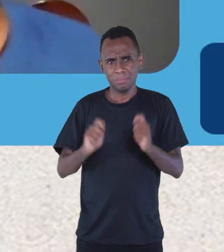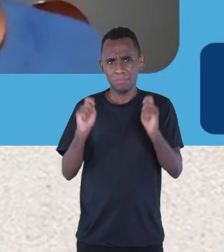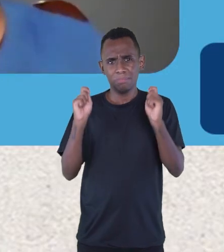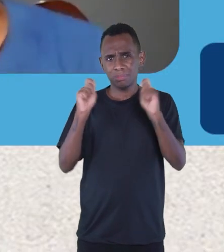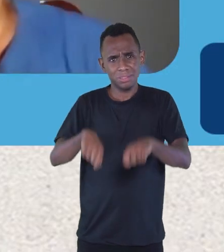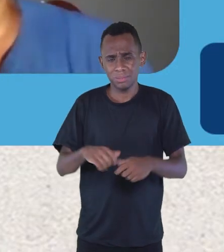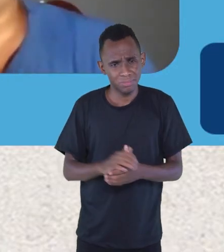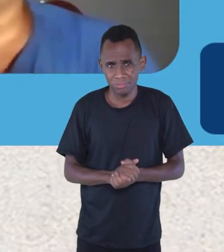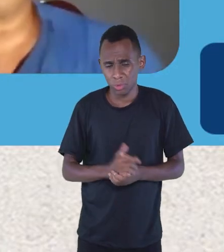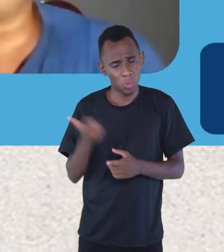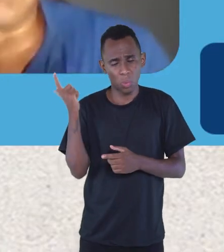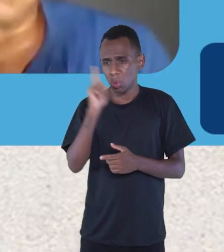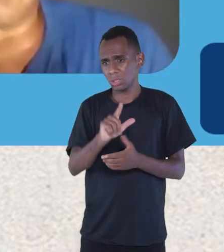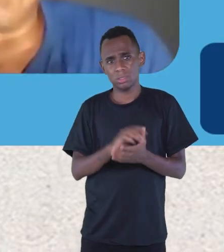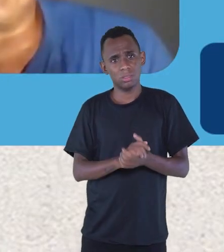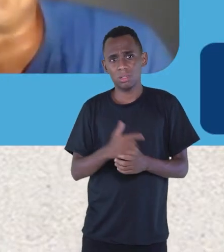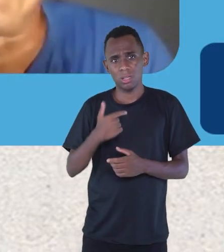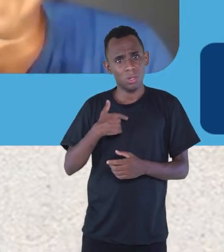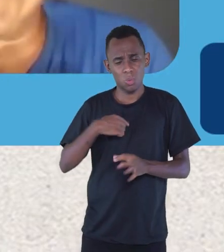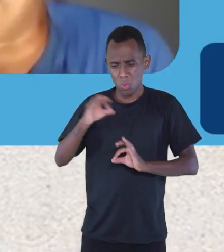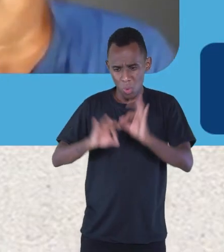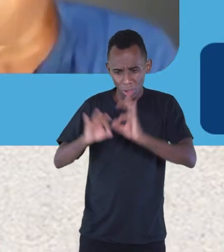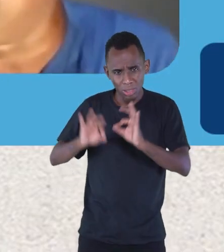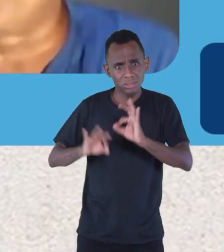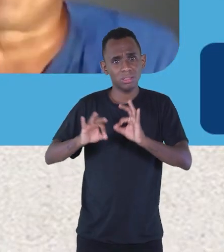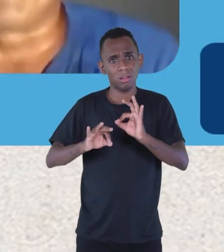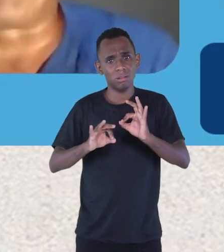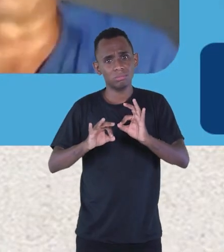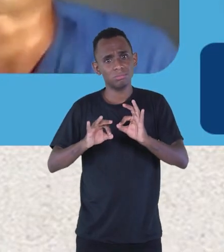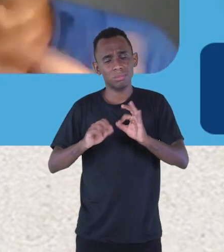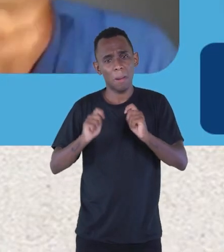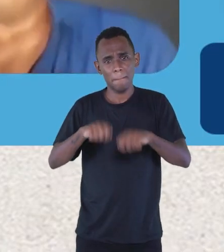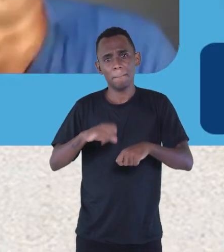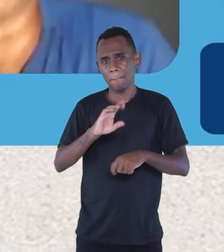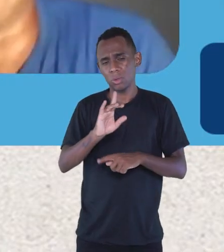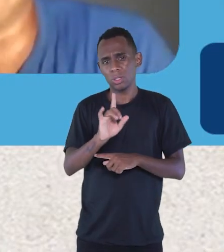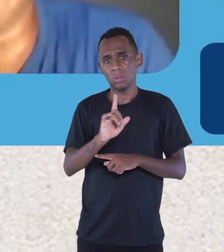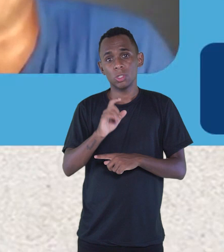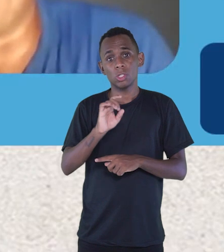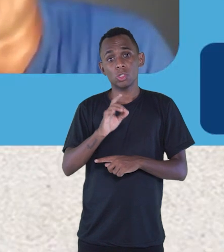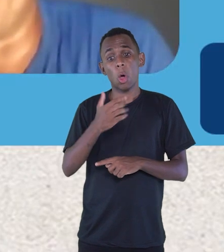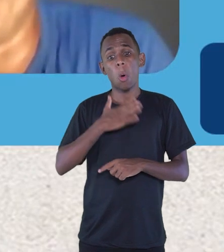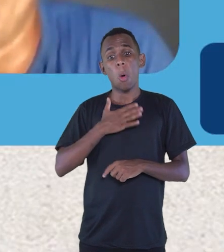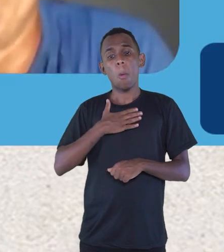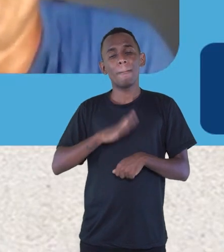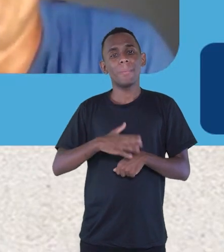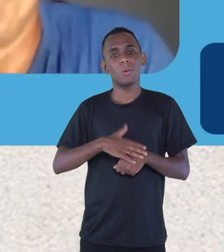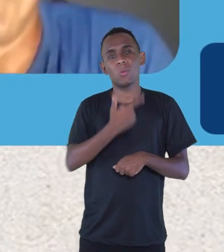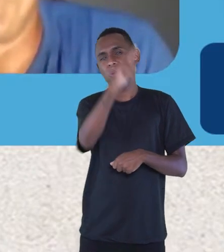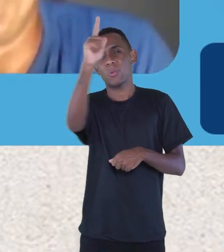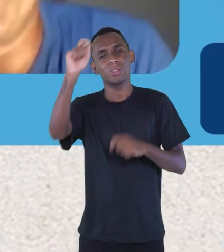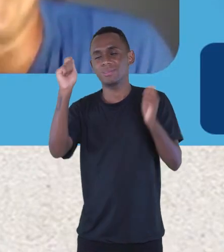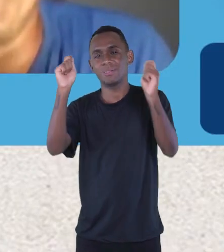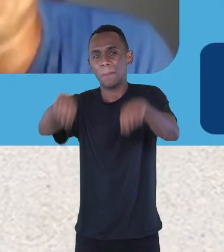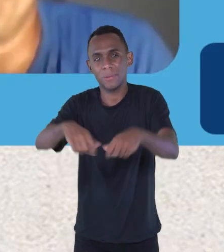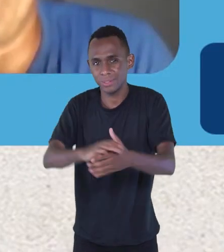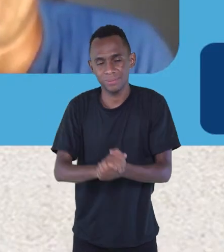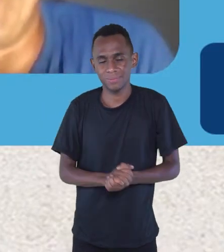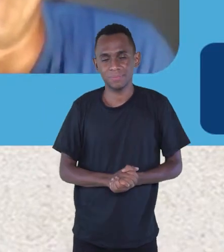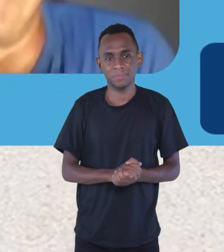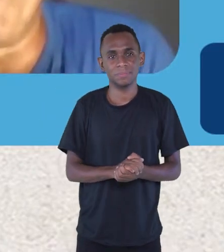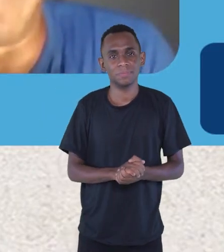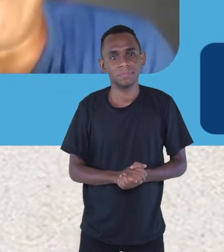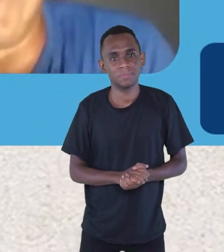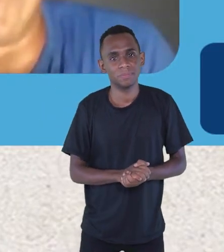Eu não sou um bom editor de outros, eu só edito os meus para dar vazão a essa produção de Cordel. Ai, maravilha.